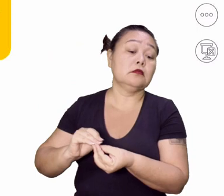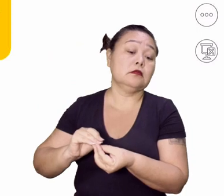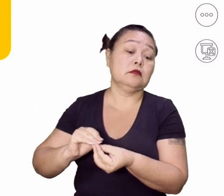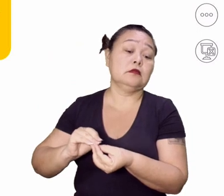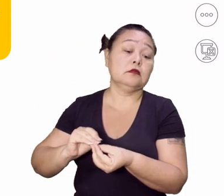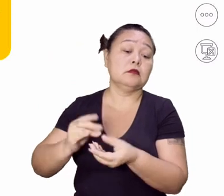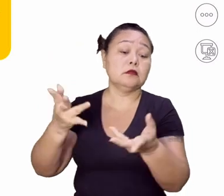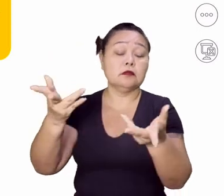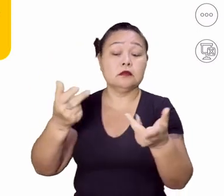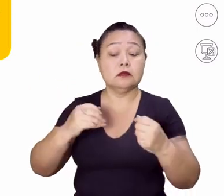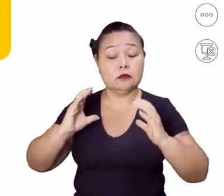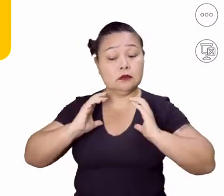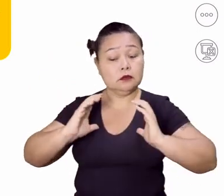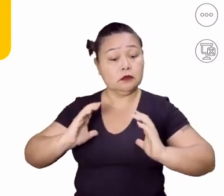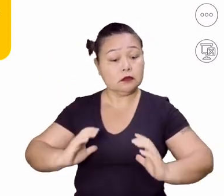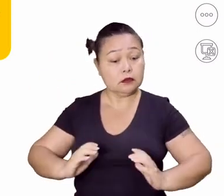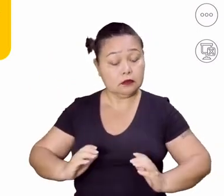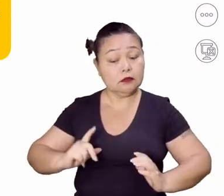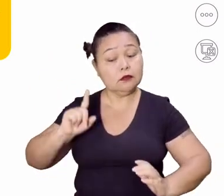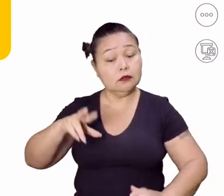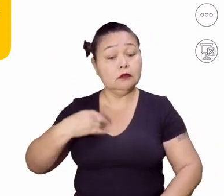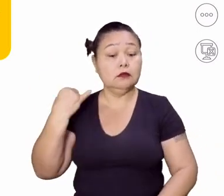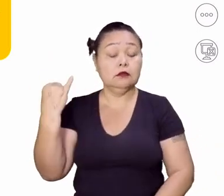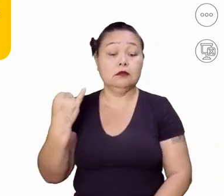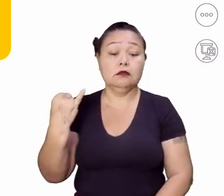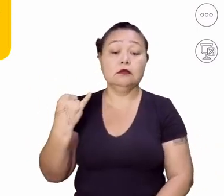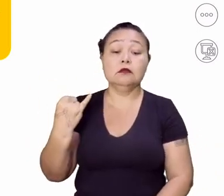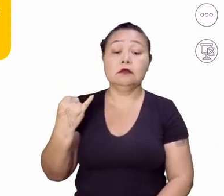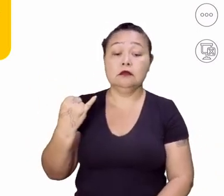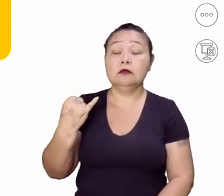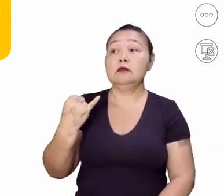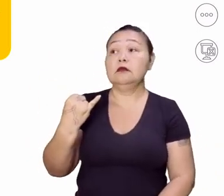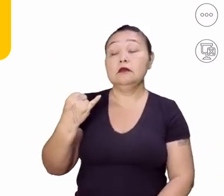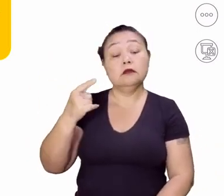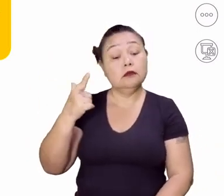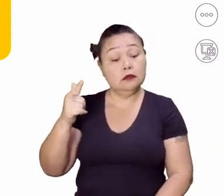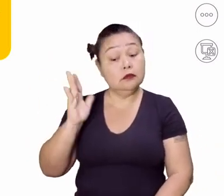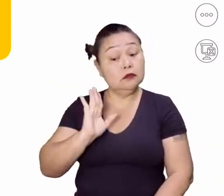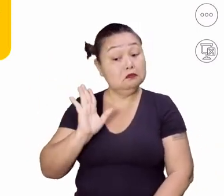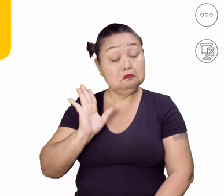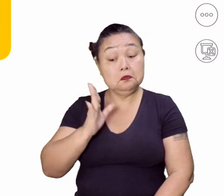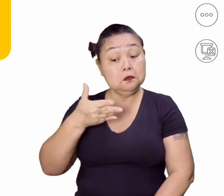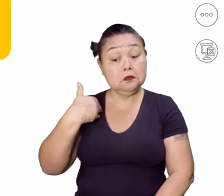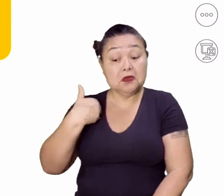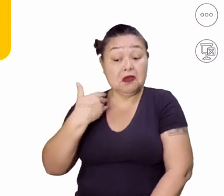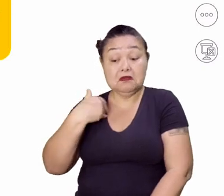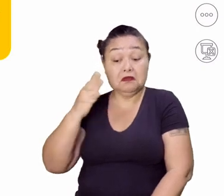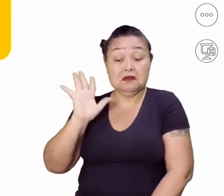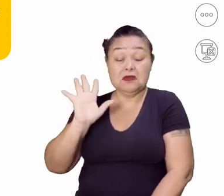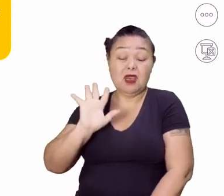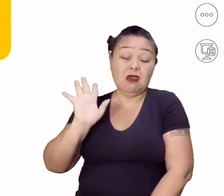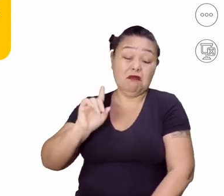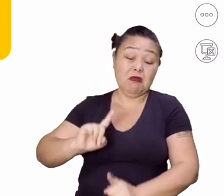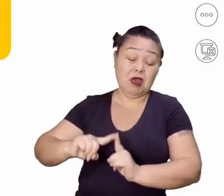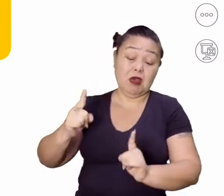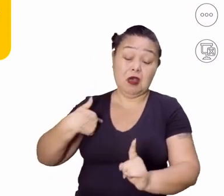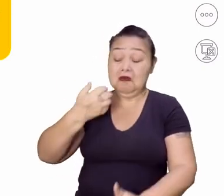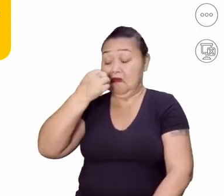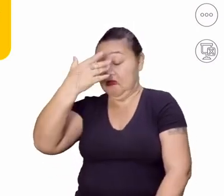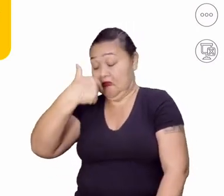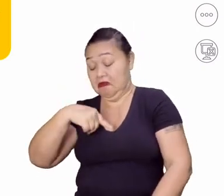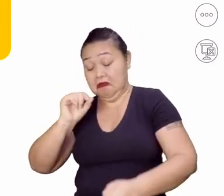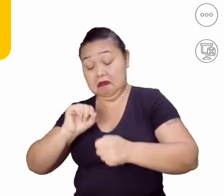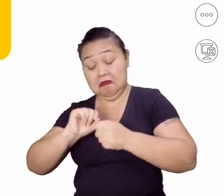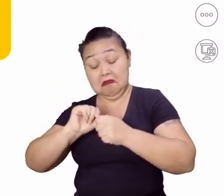habilidades comportamentais, elas são importantes. Tem muita gente que não dá importância a isso. Ah, mas se eu for bom no que eu